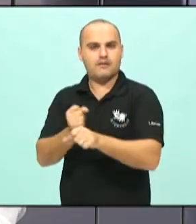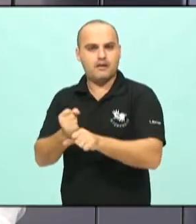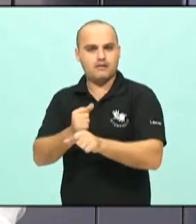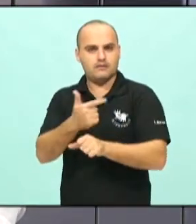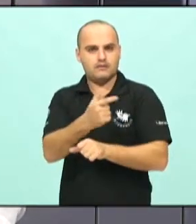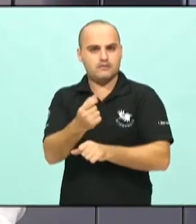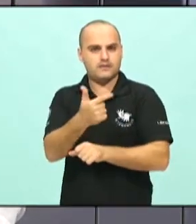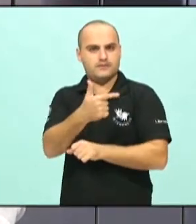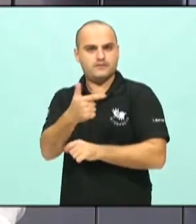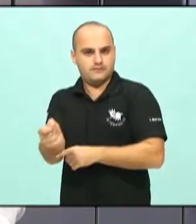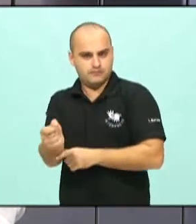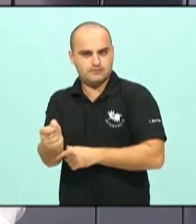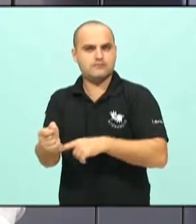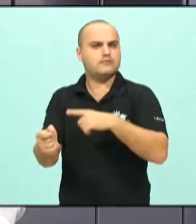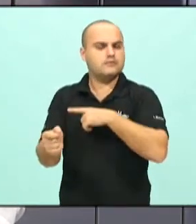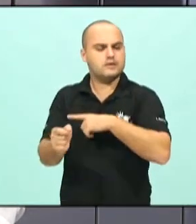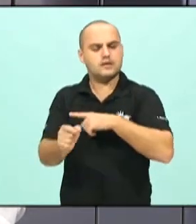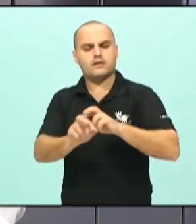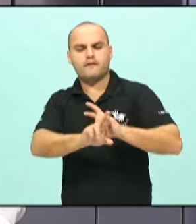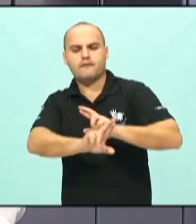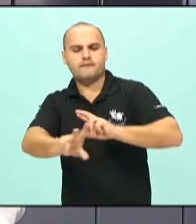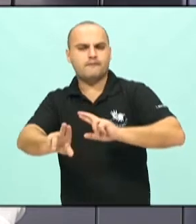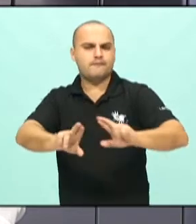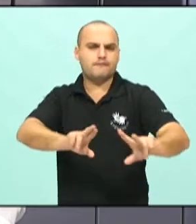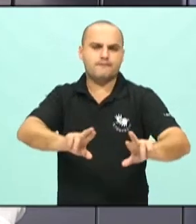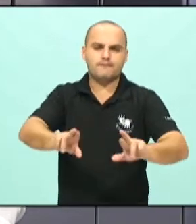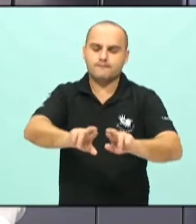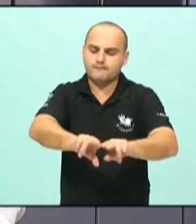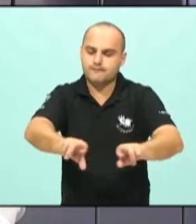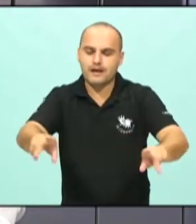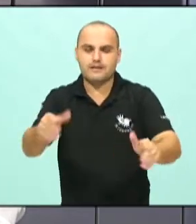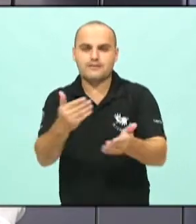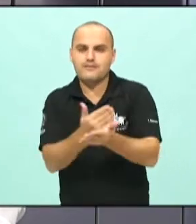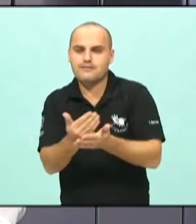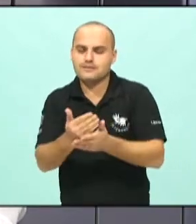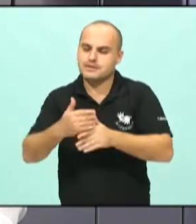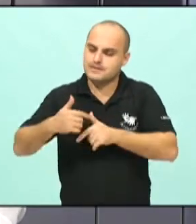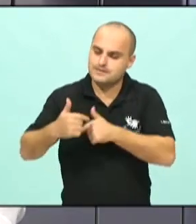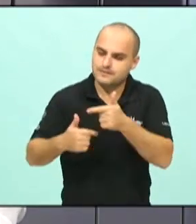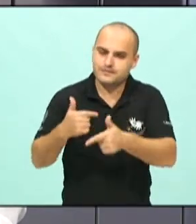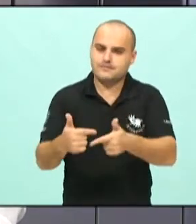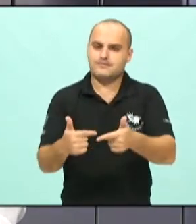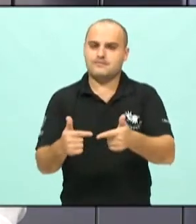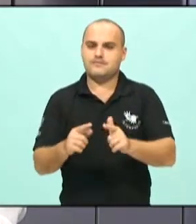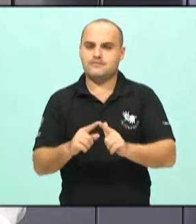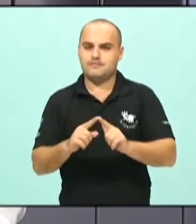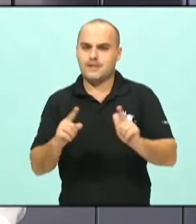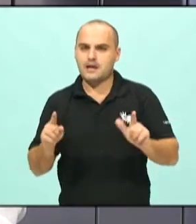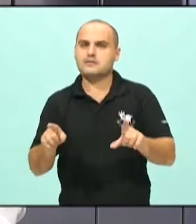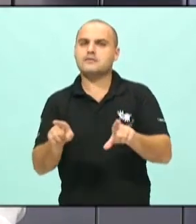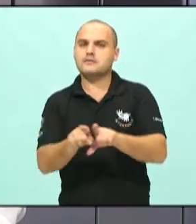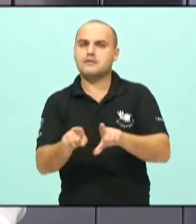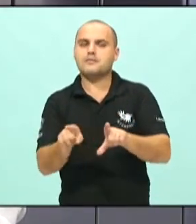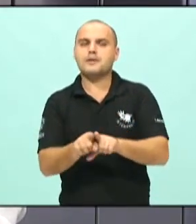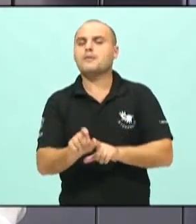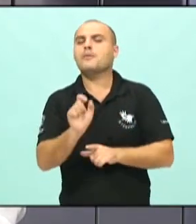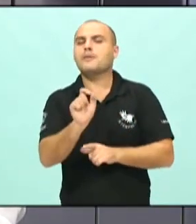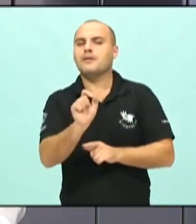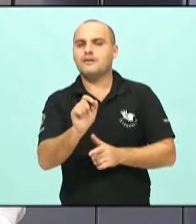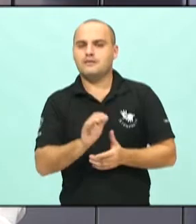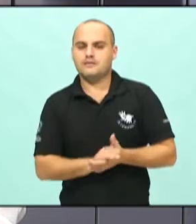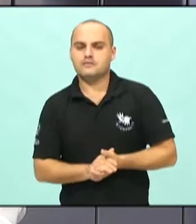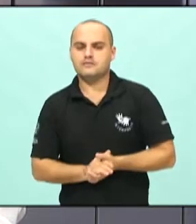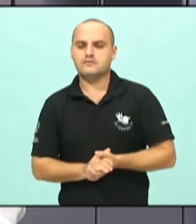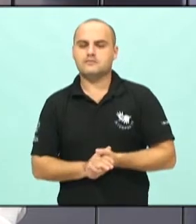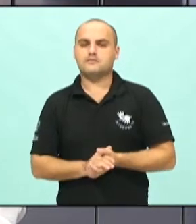Então, é uma série de frentes aí que a gente vem trabalhando. Mas a gente também, Carlos Antônio, também quero dizer que